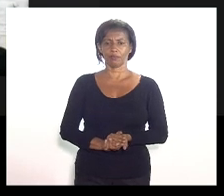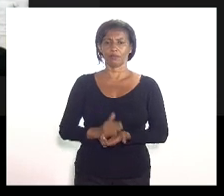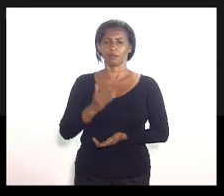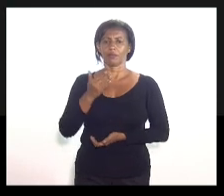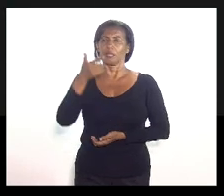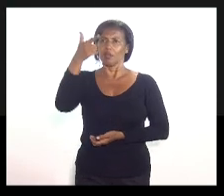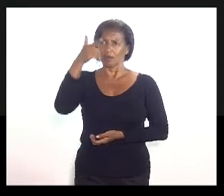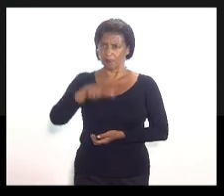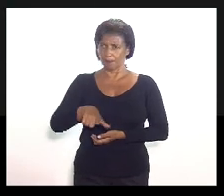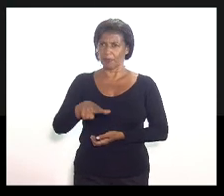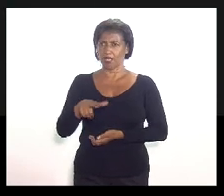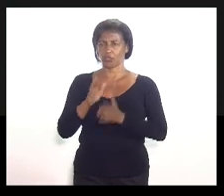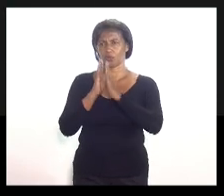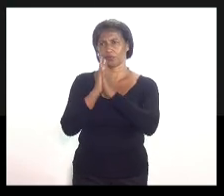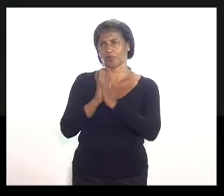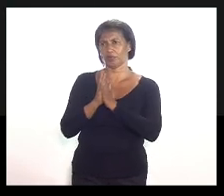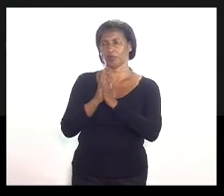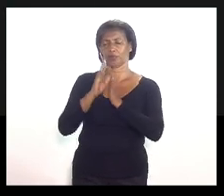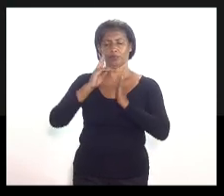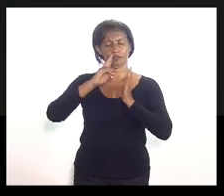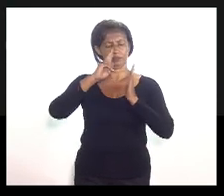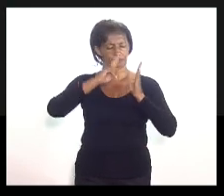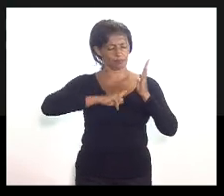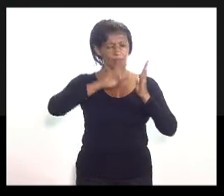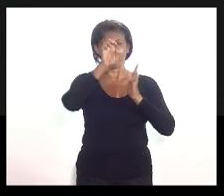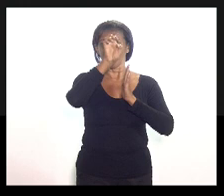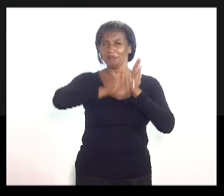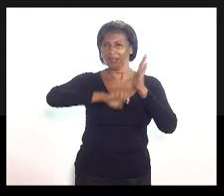favor, a emenda. Não, olha só. Só um minutinho,